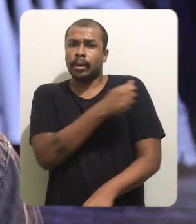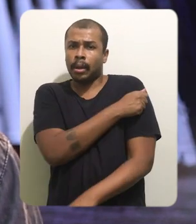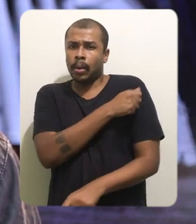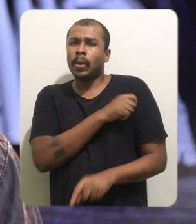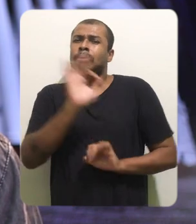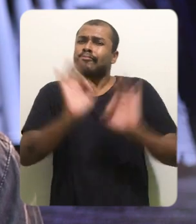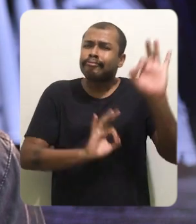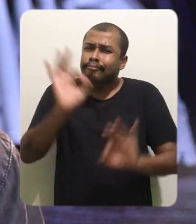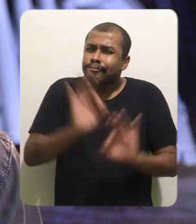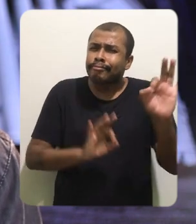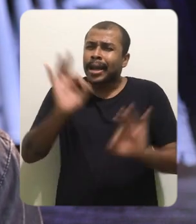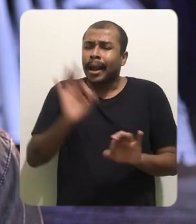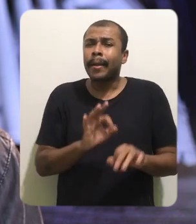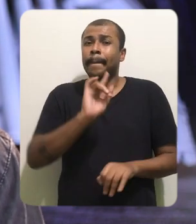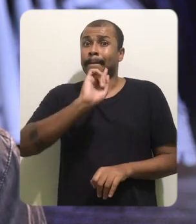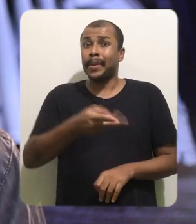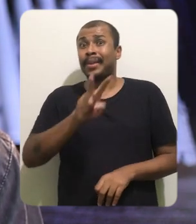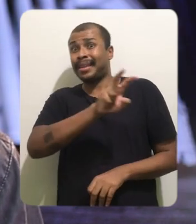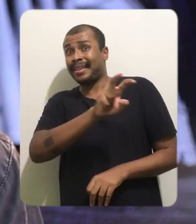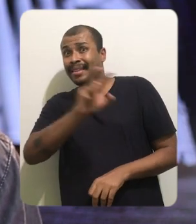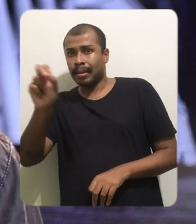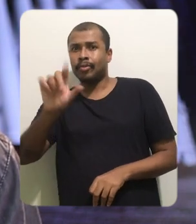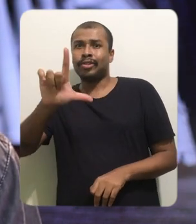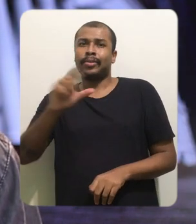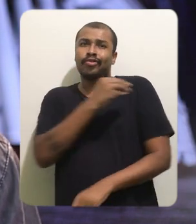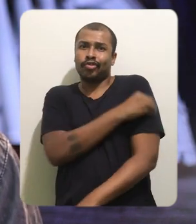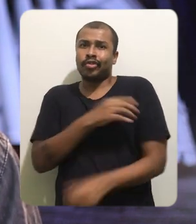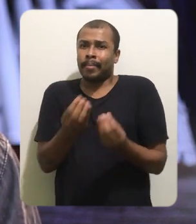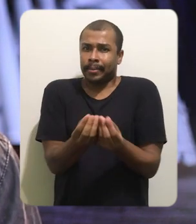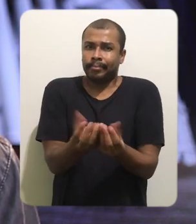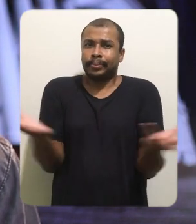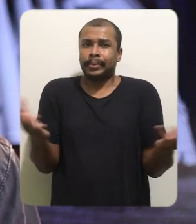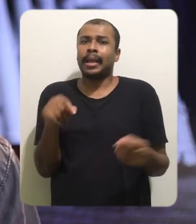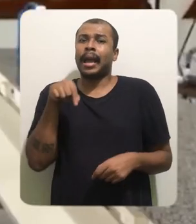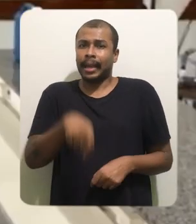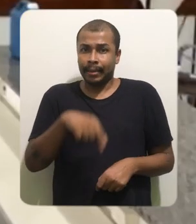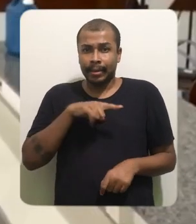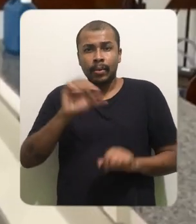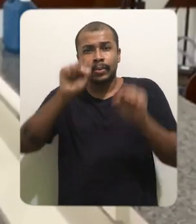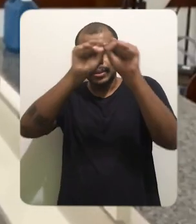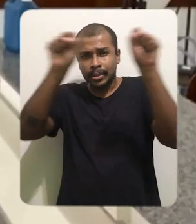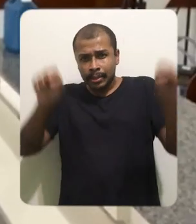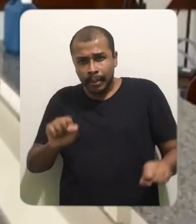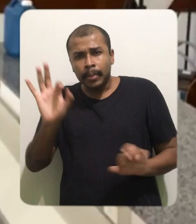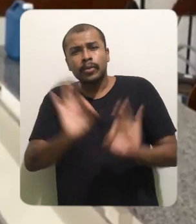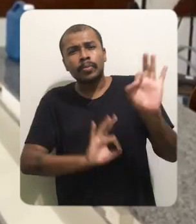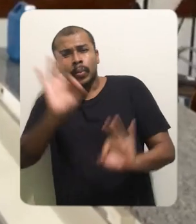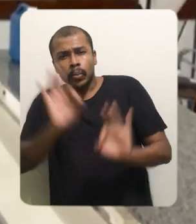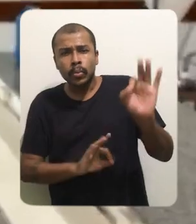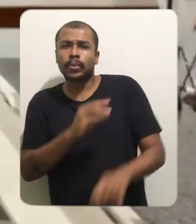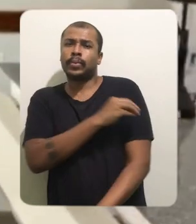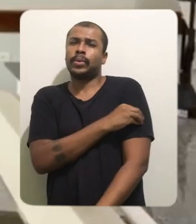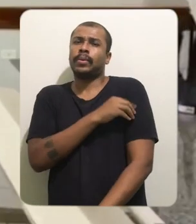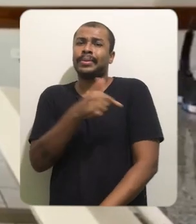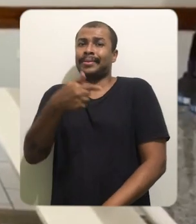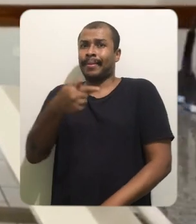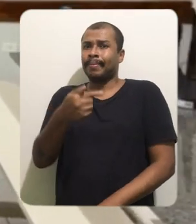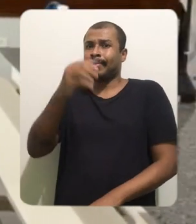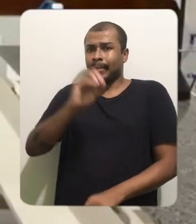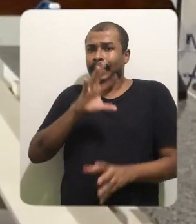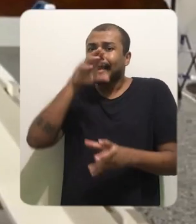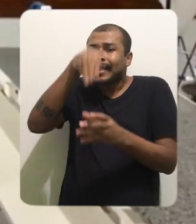técnicos e alunos chegaram a produzir 1.500 litros em apenas um dia. Aqui, ao fundo, o sistema de produção